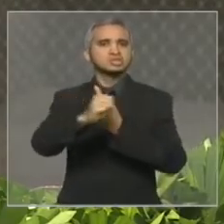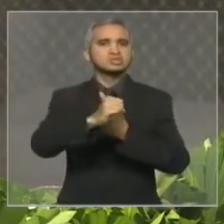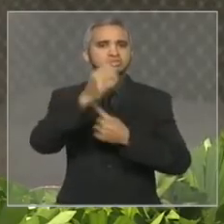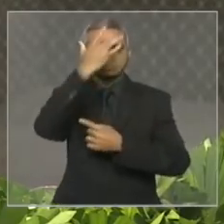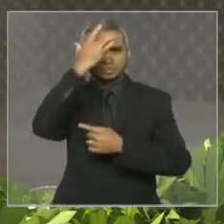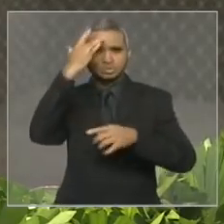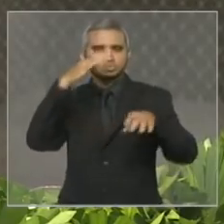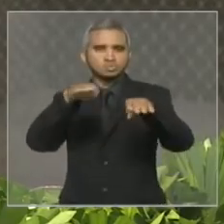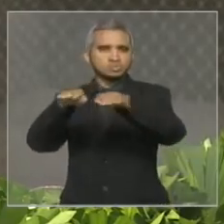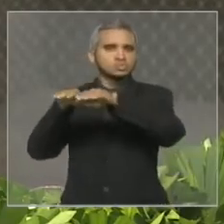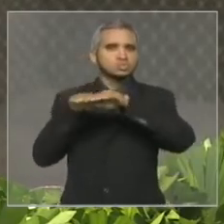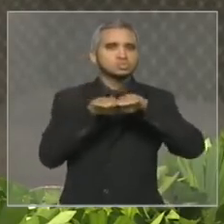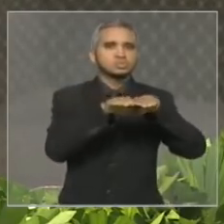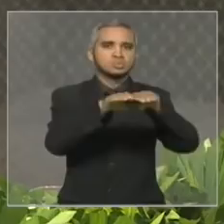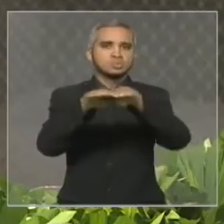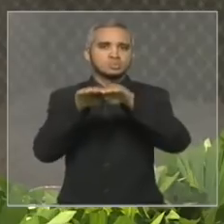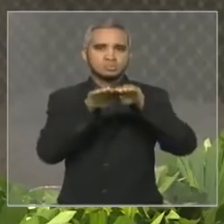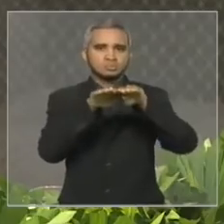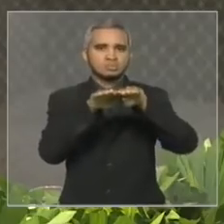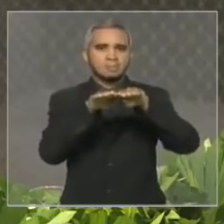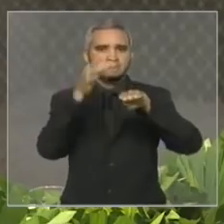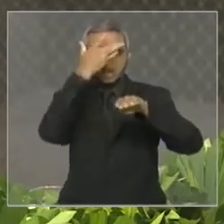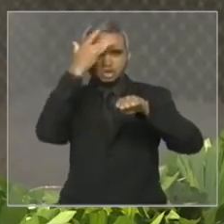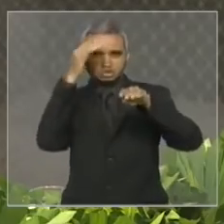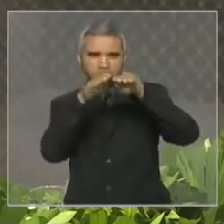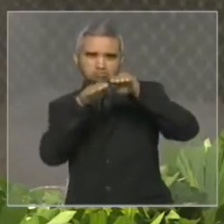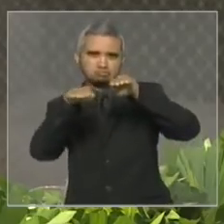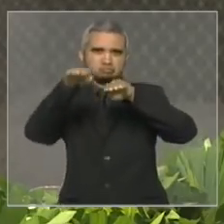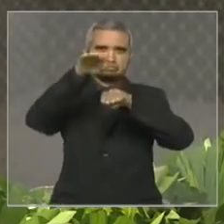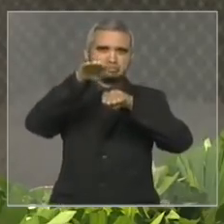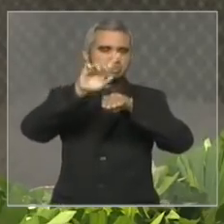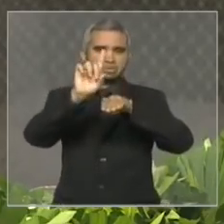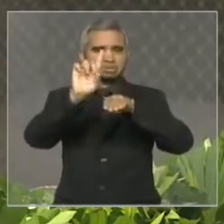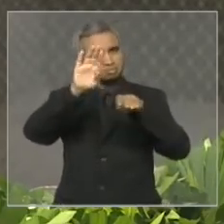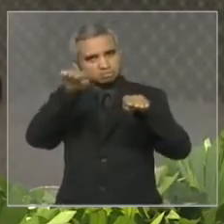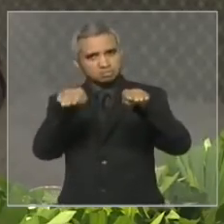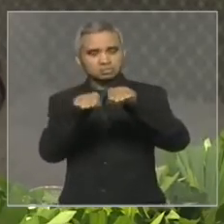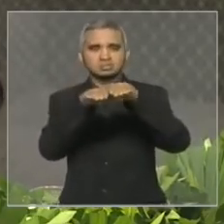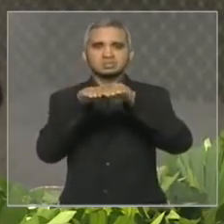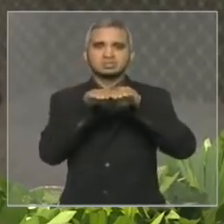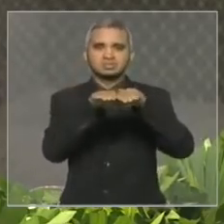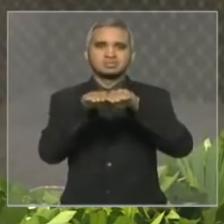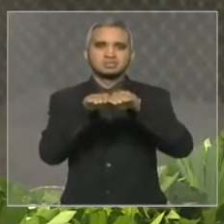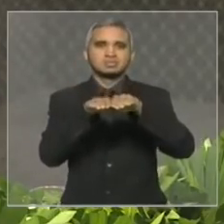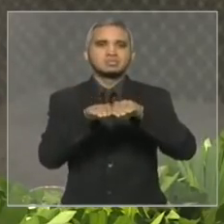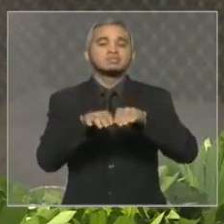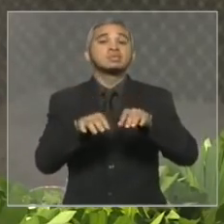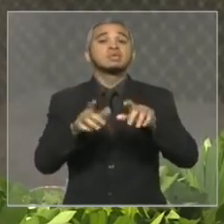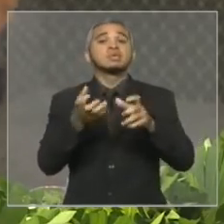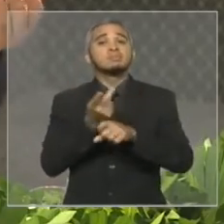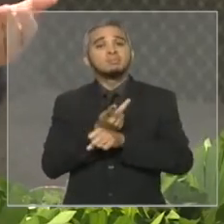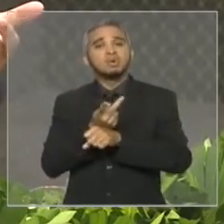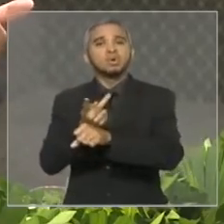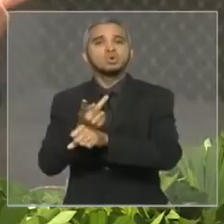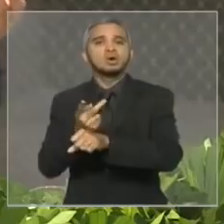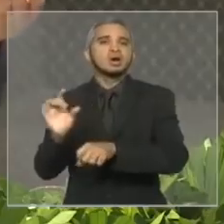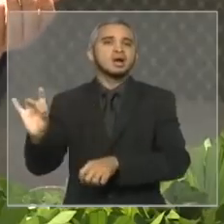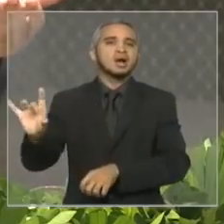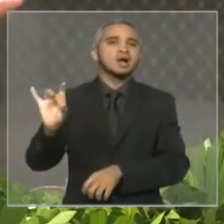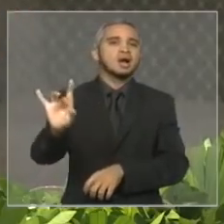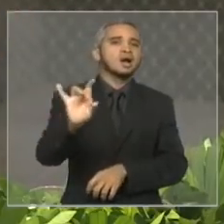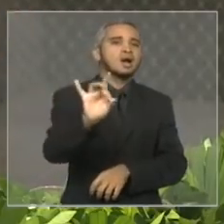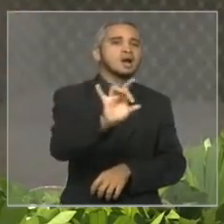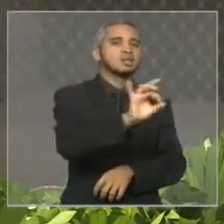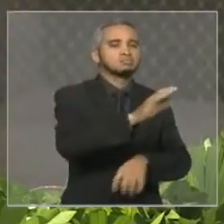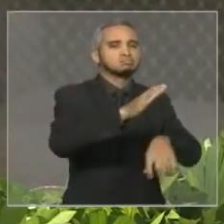que não estão acima uma das outras mas que de fato procuram cada um ao seu modo ao